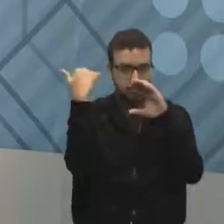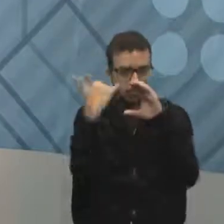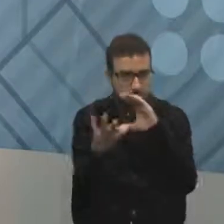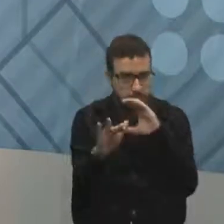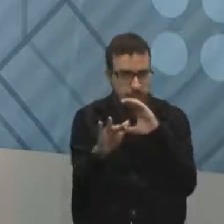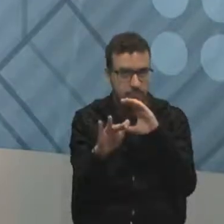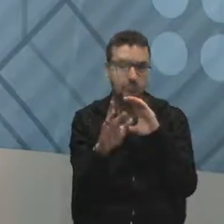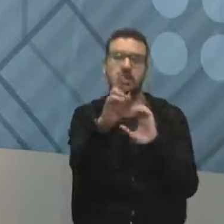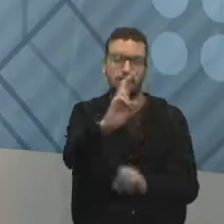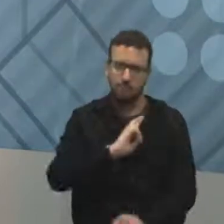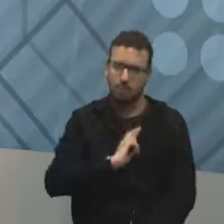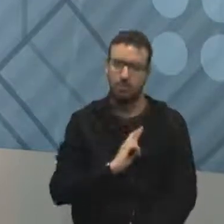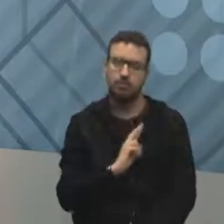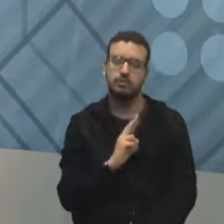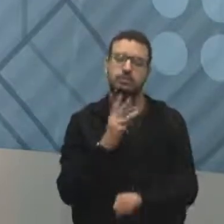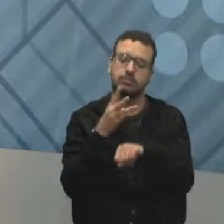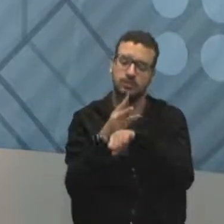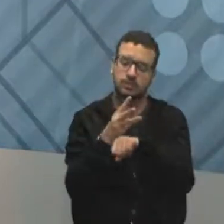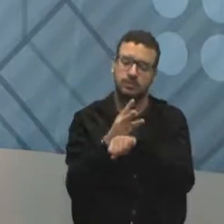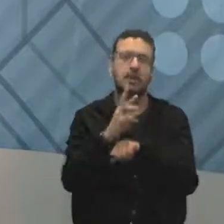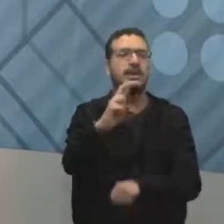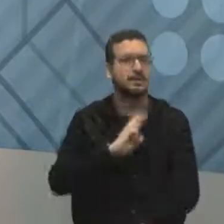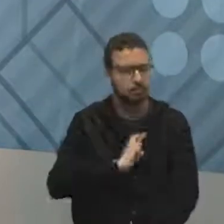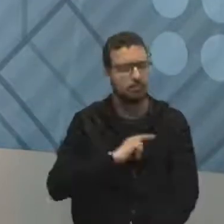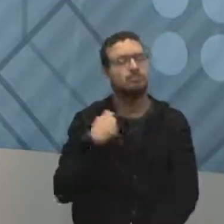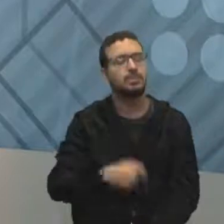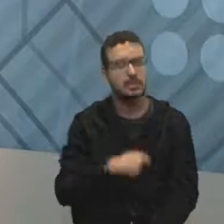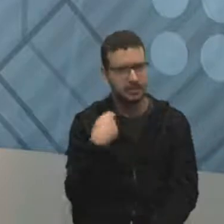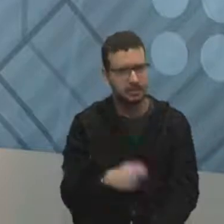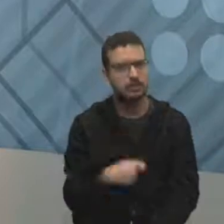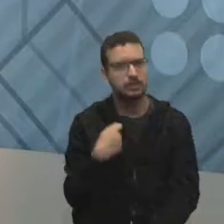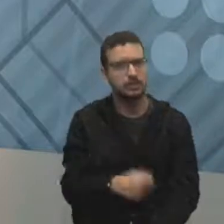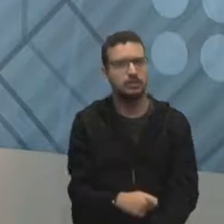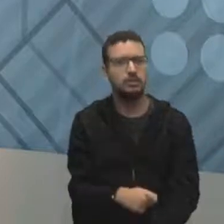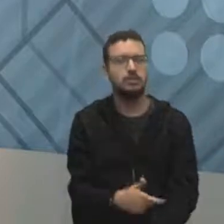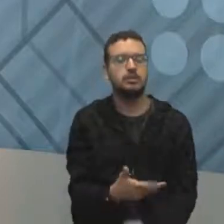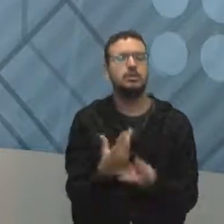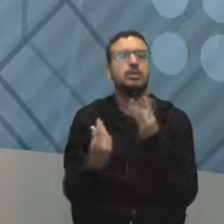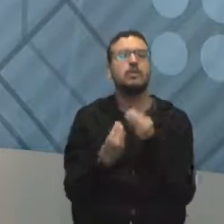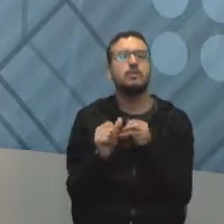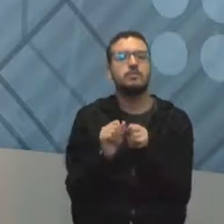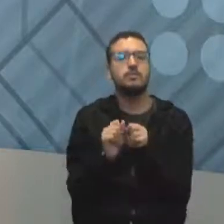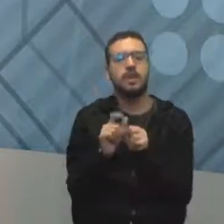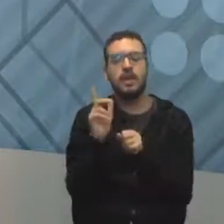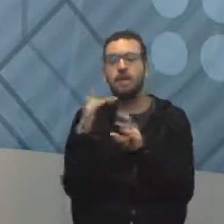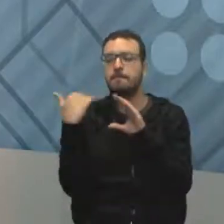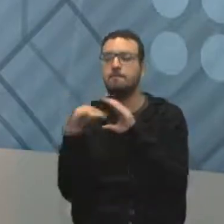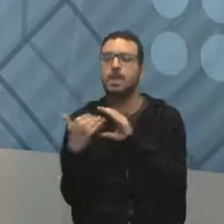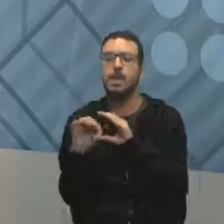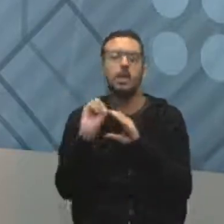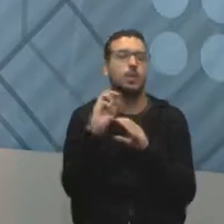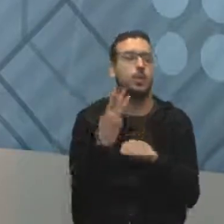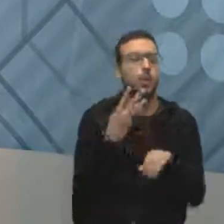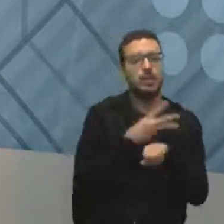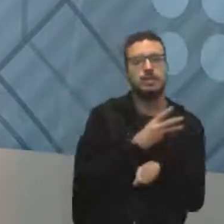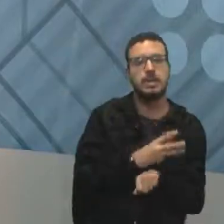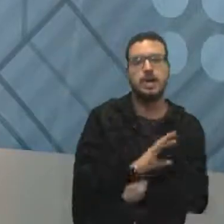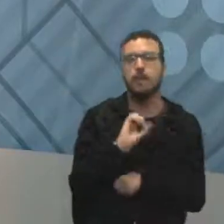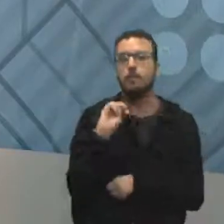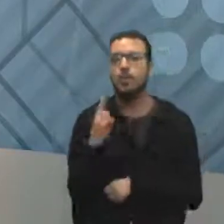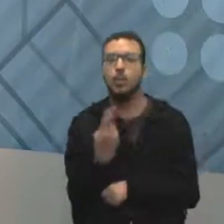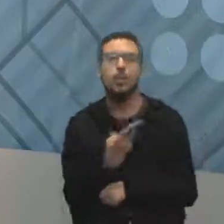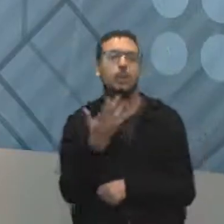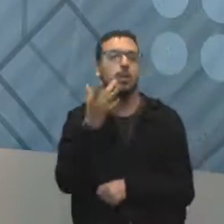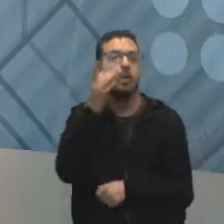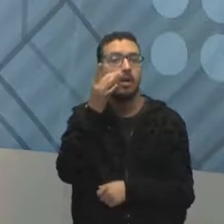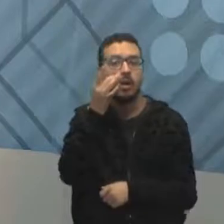Responde. Recebeu o WhatsApp? Responde. Qual vai ser o mecanismo? A gente vai desenvolver se vai ser e-mail, se vai ser o WhatsApp, se vai ser tete-a